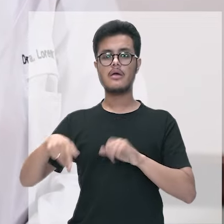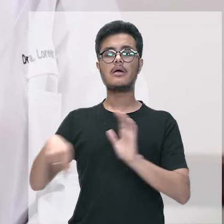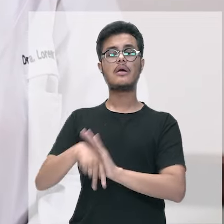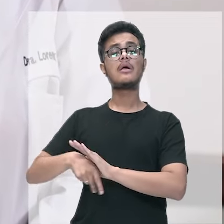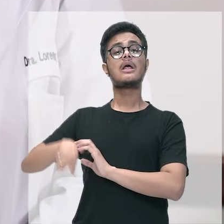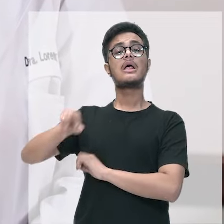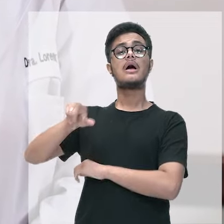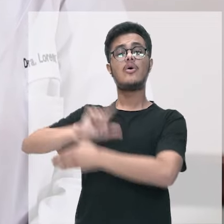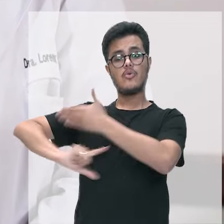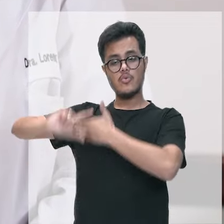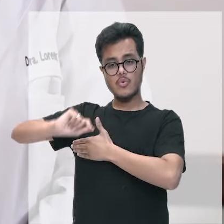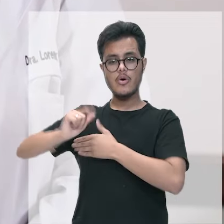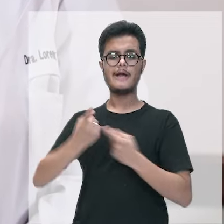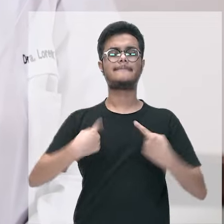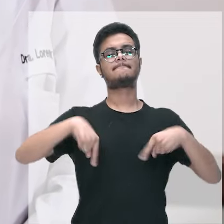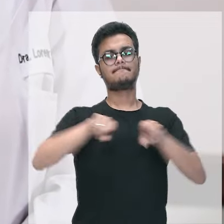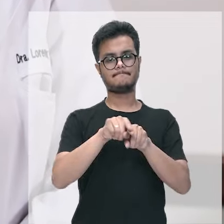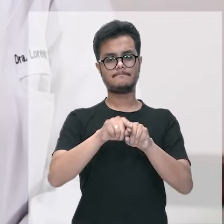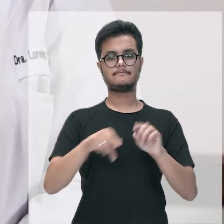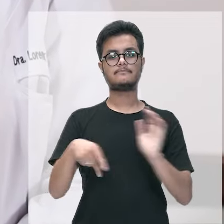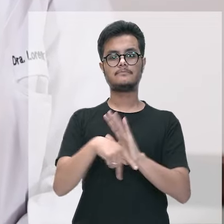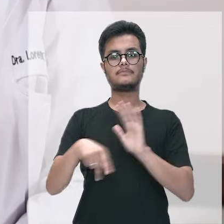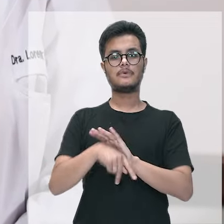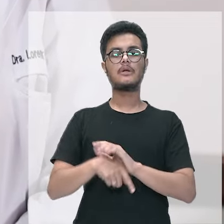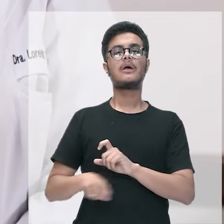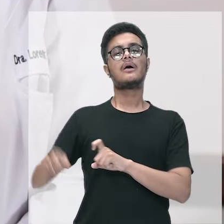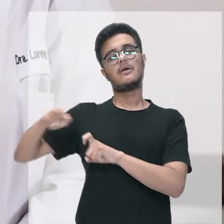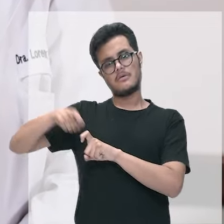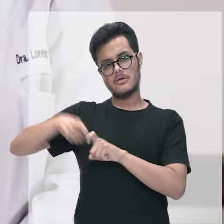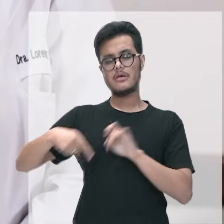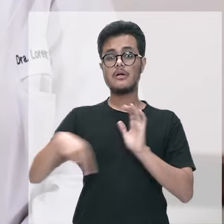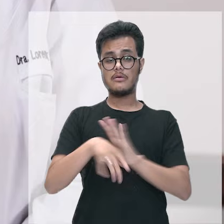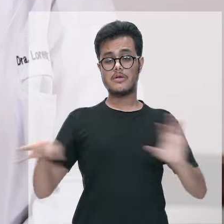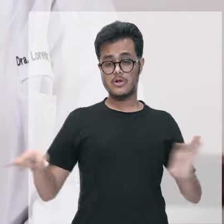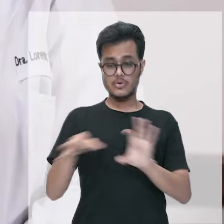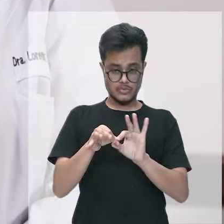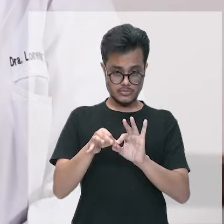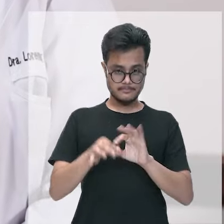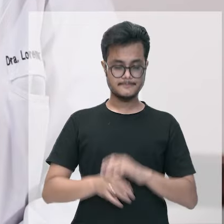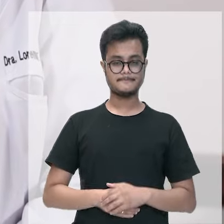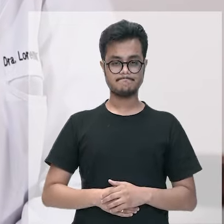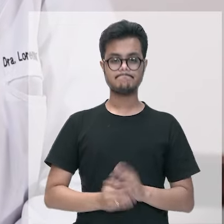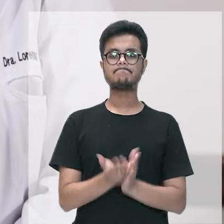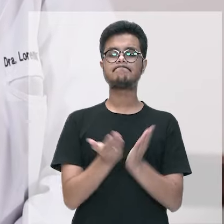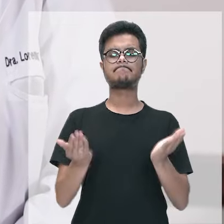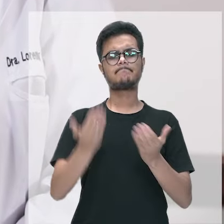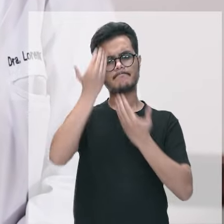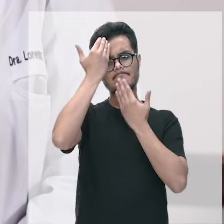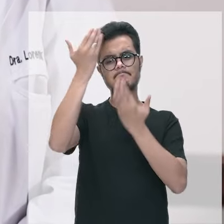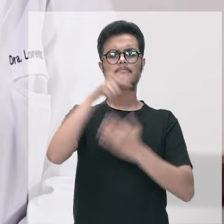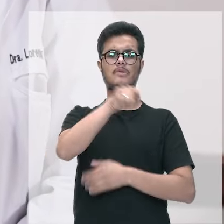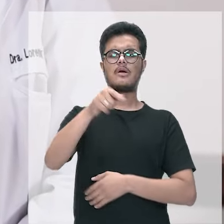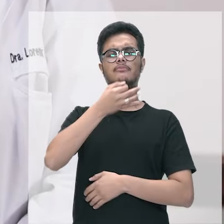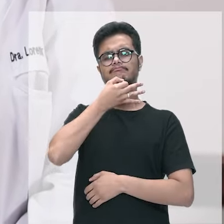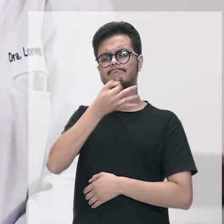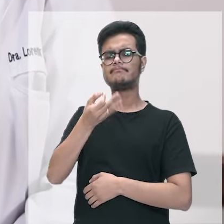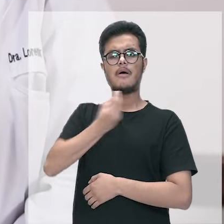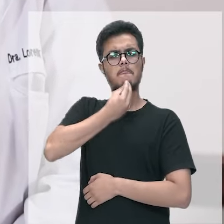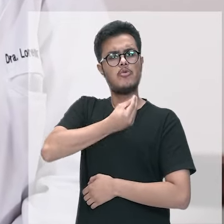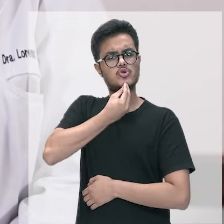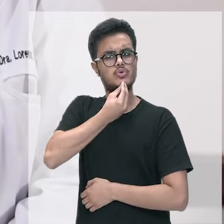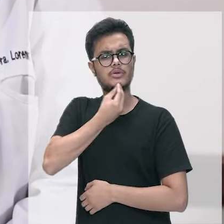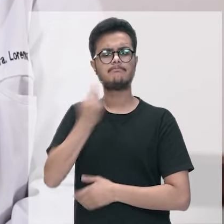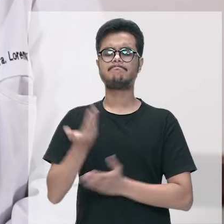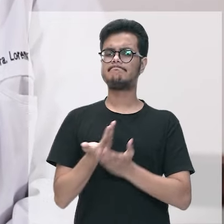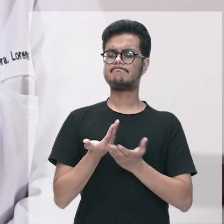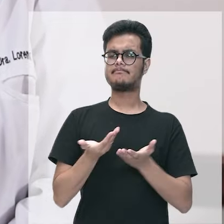Estado do Amazonas em parceria com a Fundação de Medicina Tropical doutor Heitor Vieira Dourado agradeço ao convite para